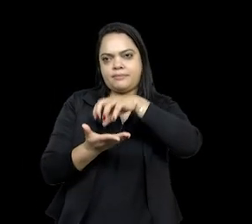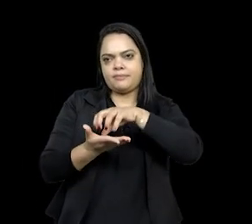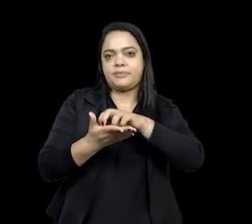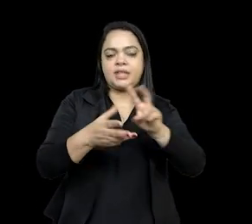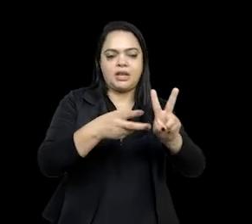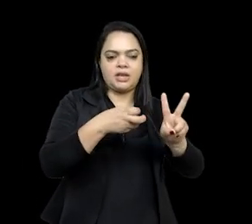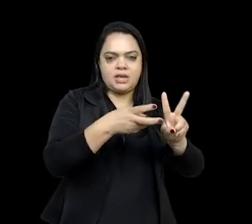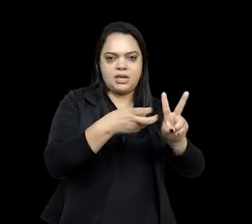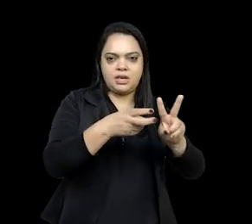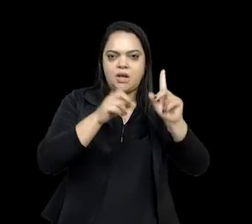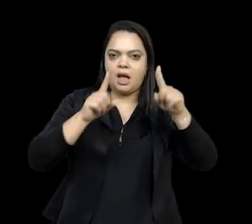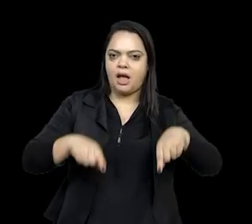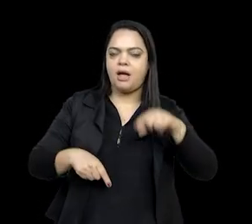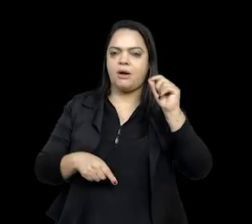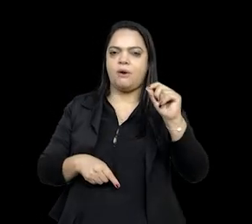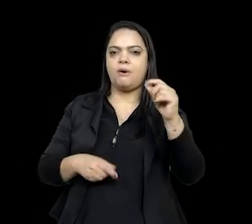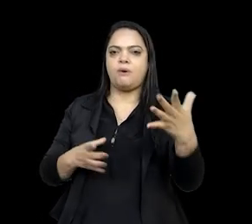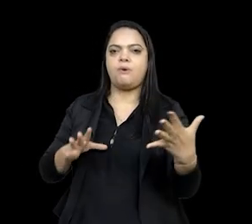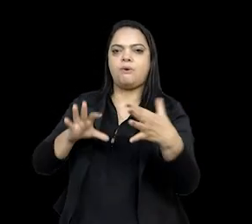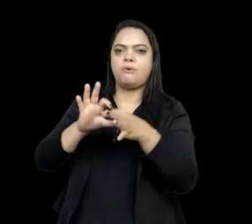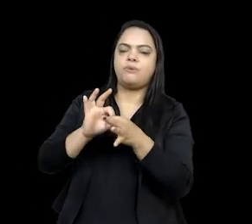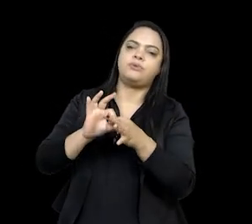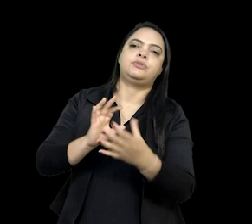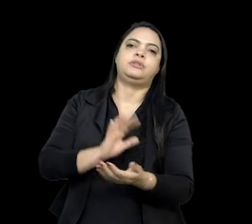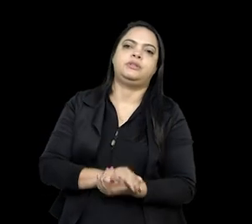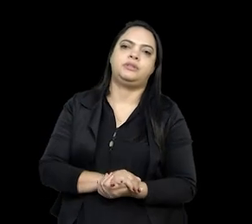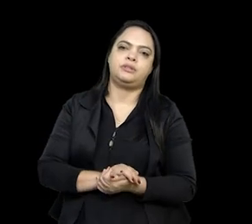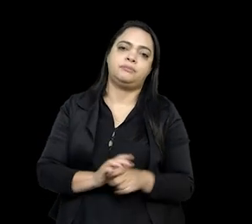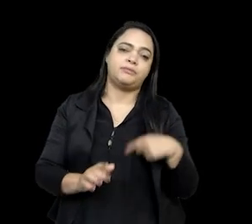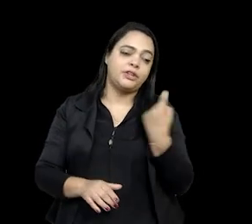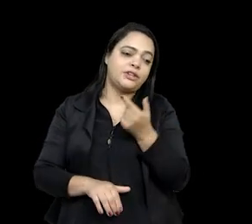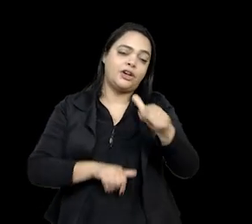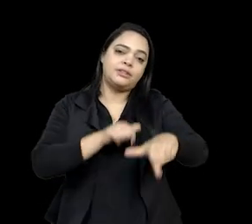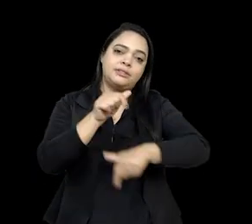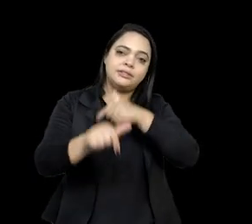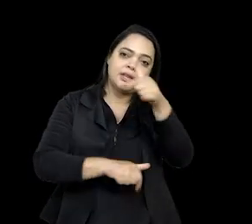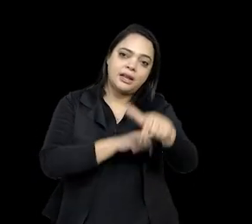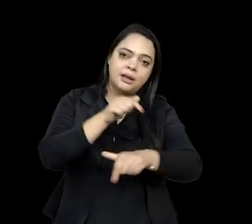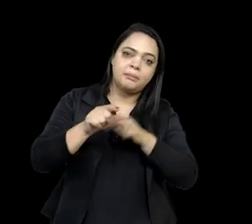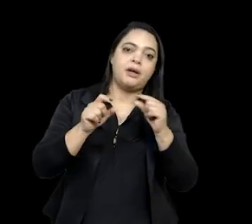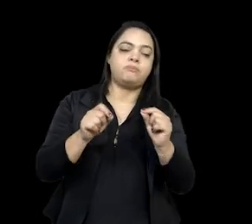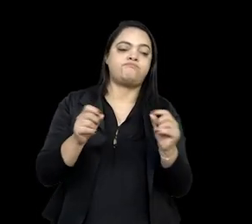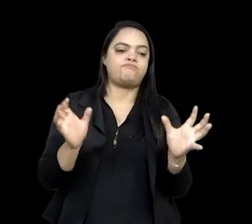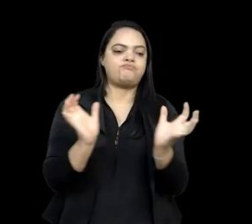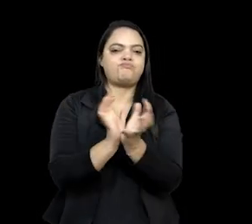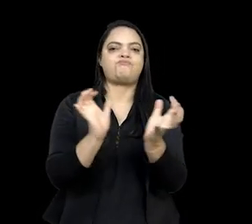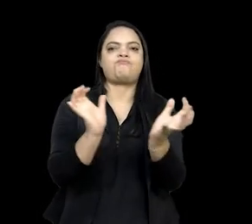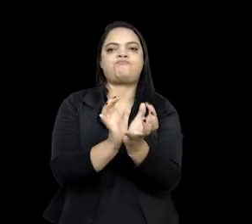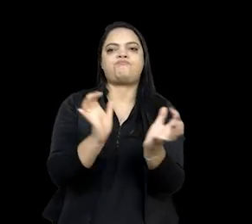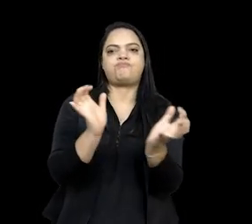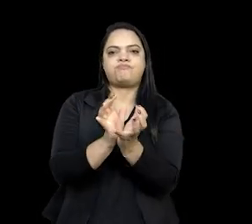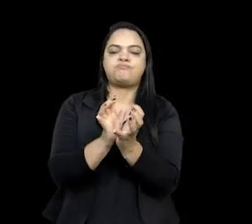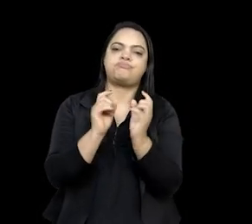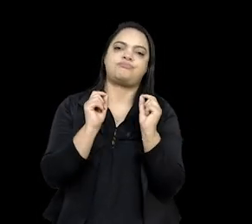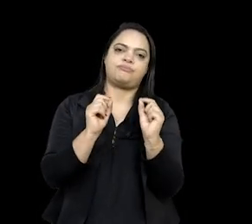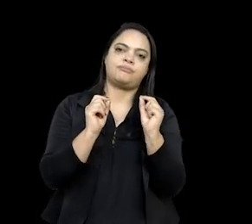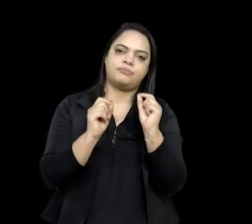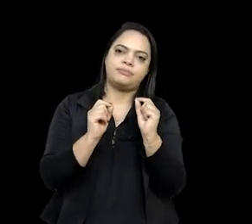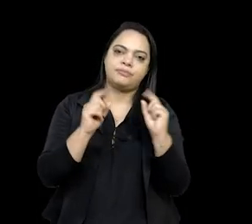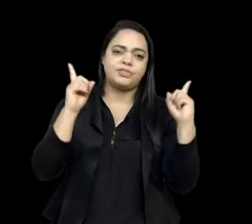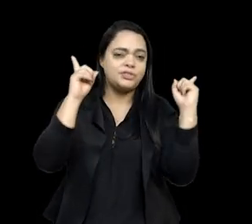ser uma categoria homogeneizadora. Então, muitas vezes a gente trabalha como se fosse um grande coletivo. E fica muito